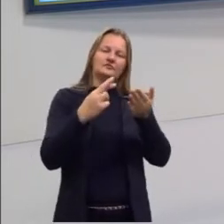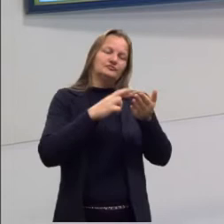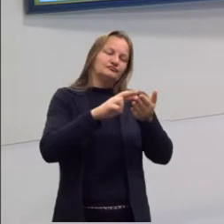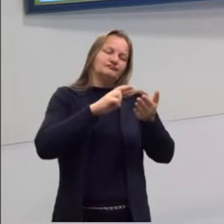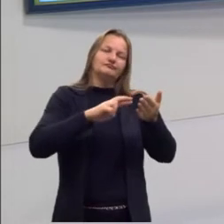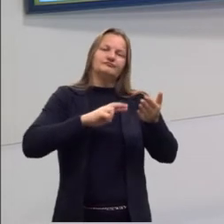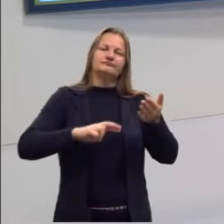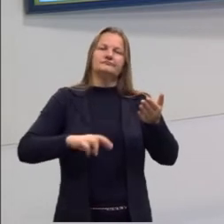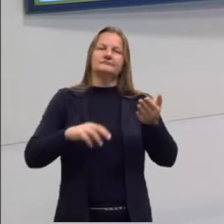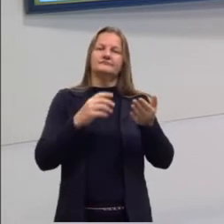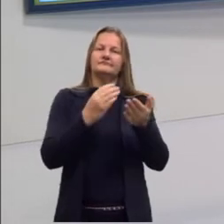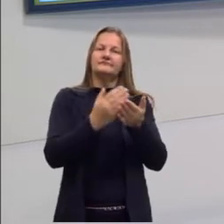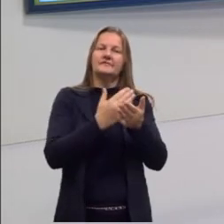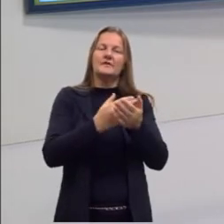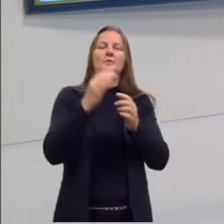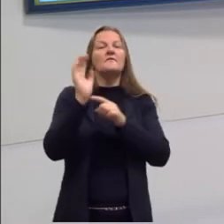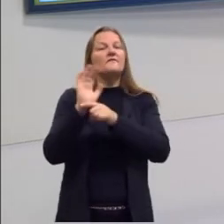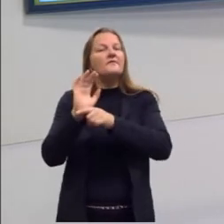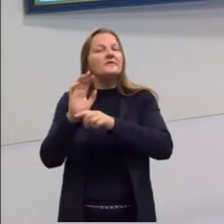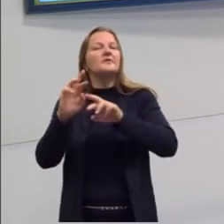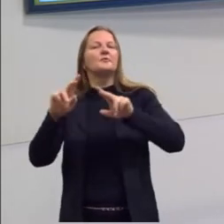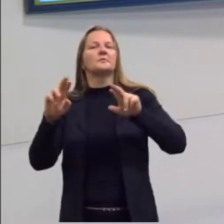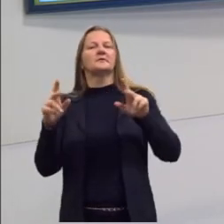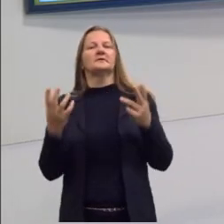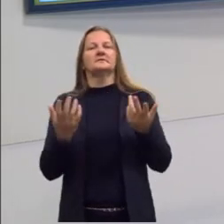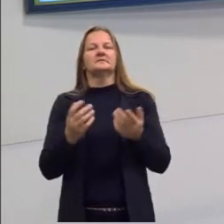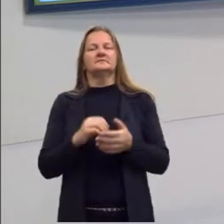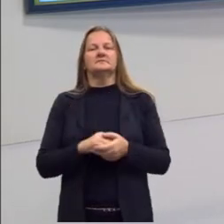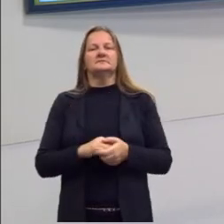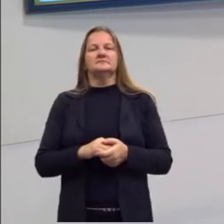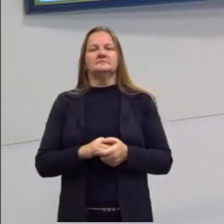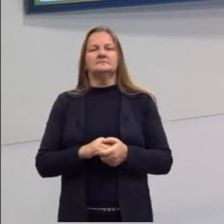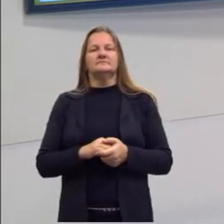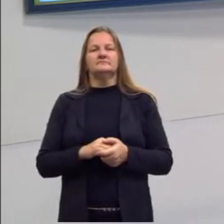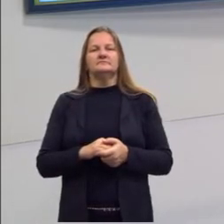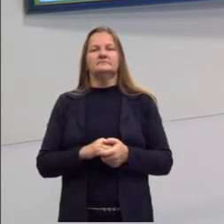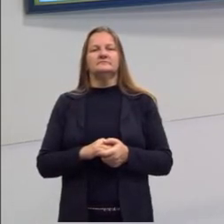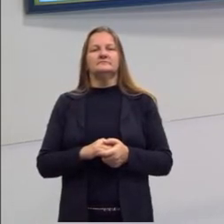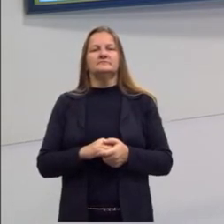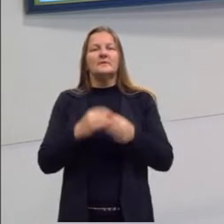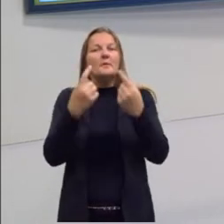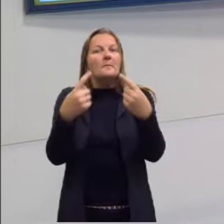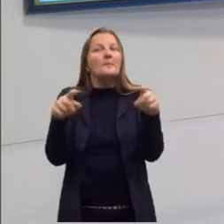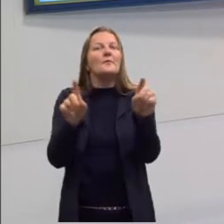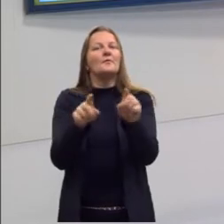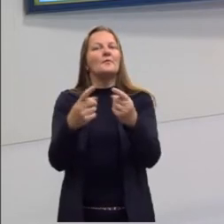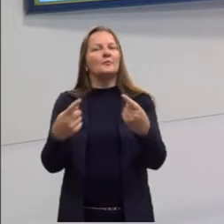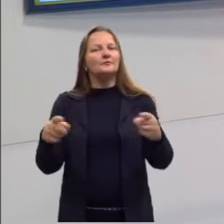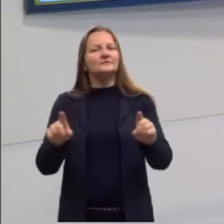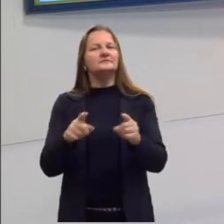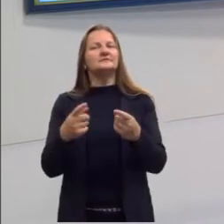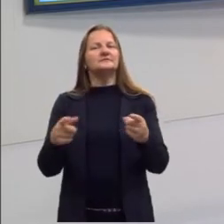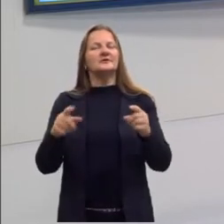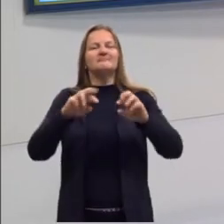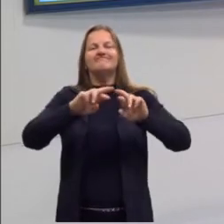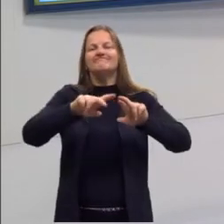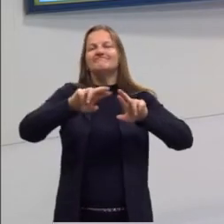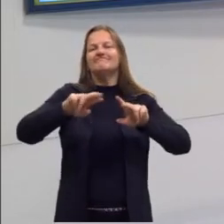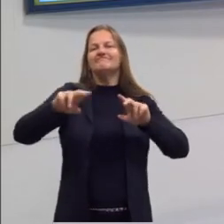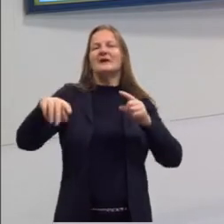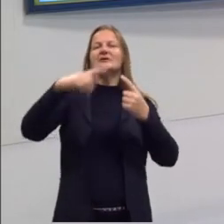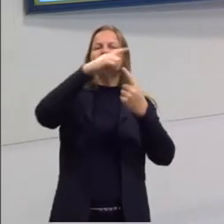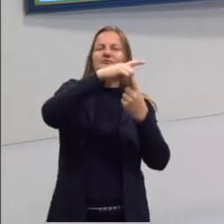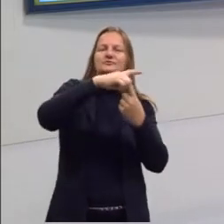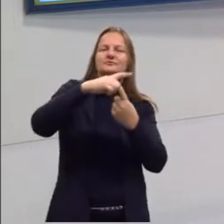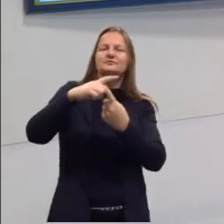inteira, pode ser um filme, pode ser uma música. gente tá falando de texto no sentido